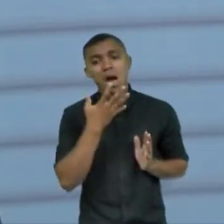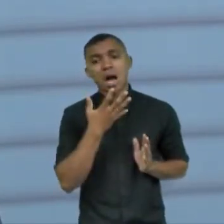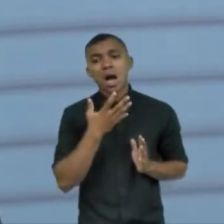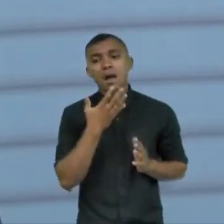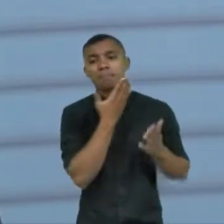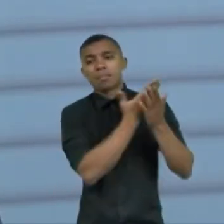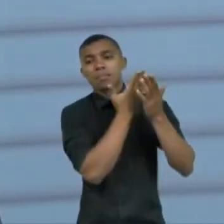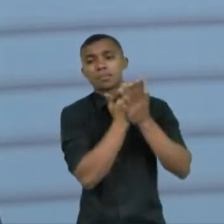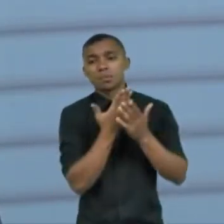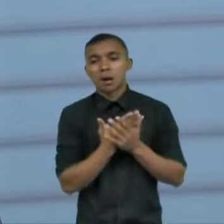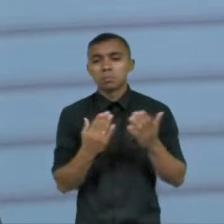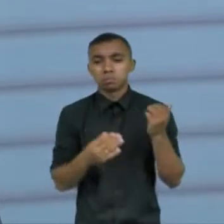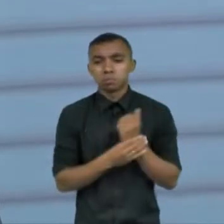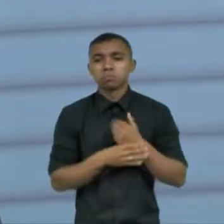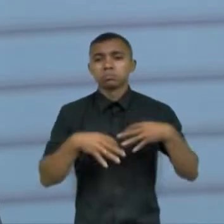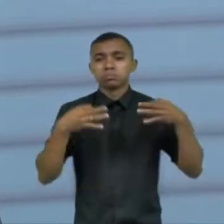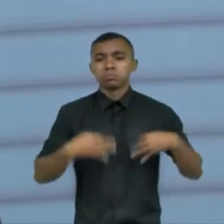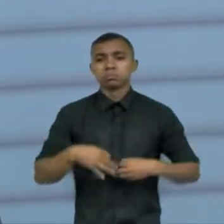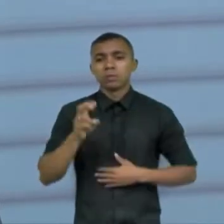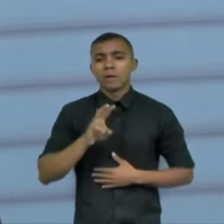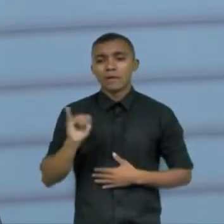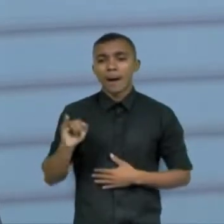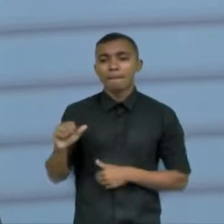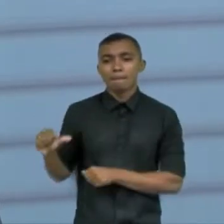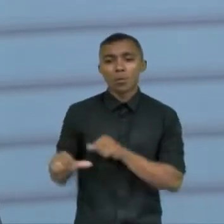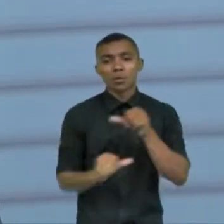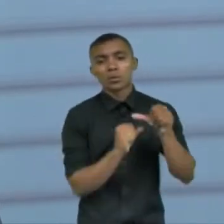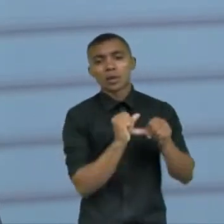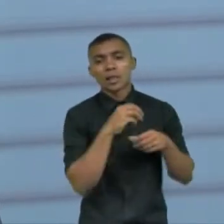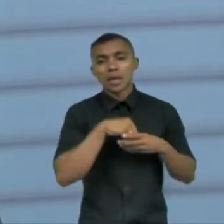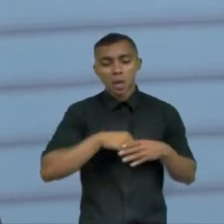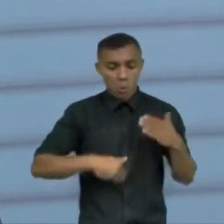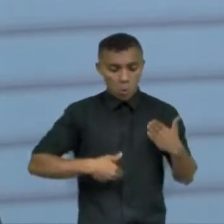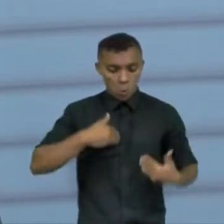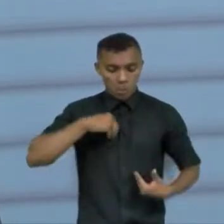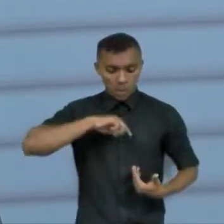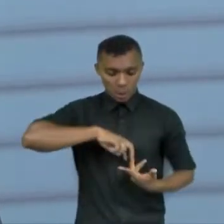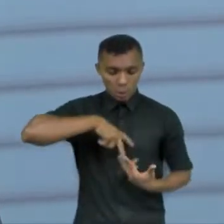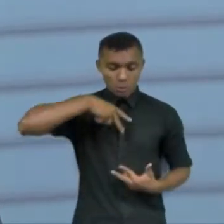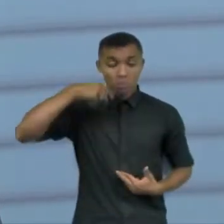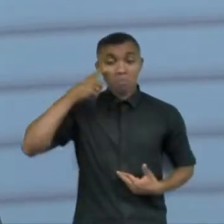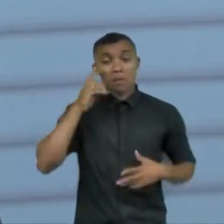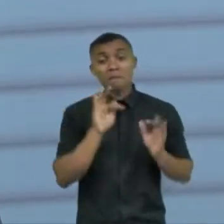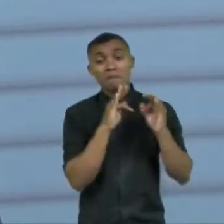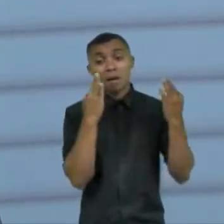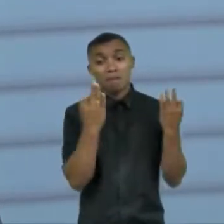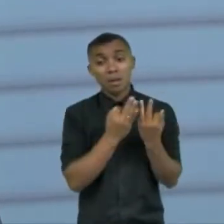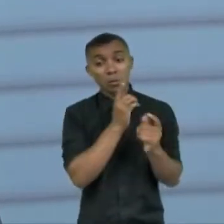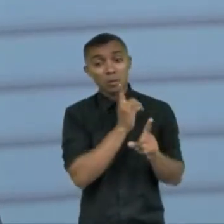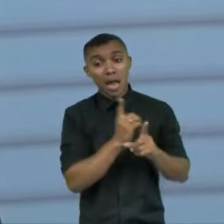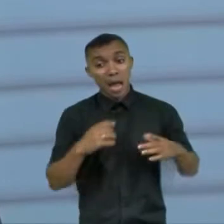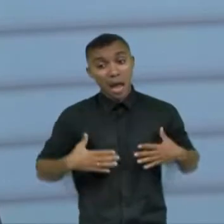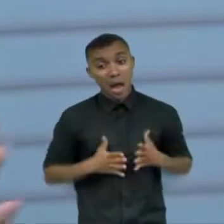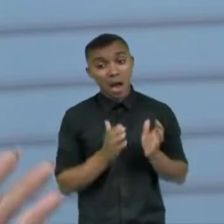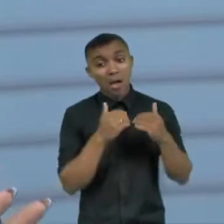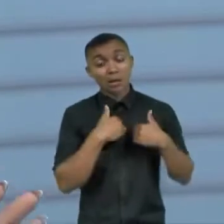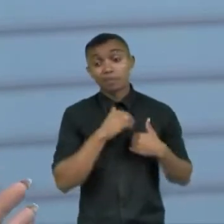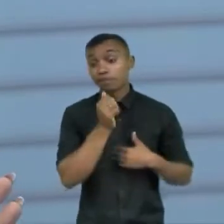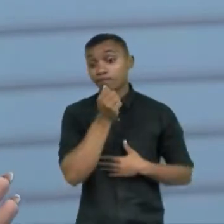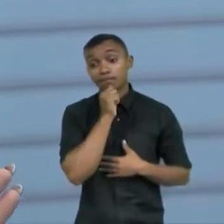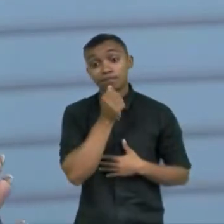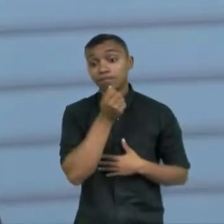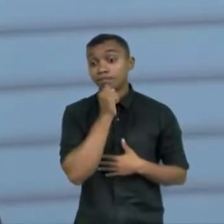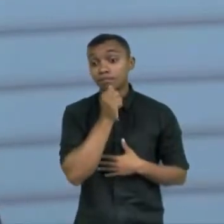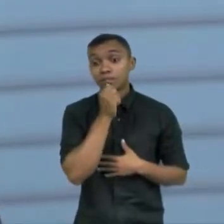estudos garantindo que seria uma alteração genética na família não tem nenhum caso então pelo menos não